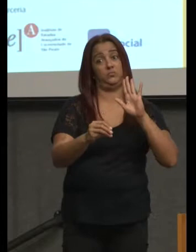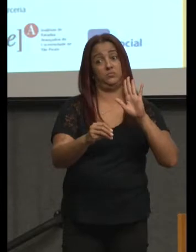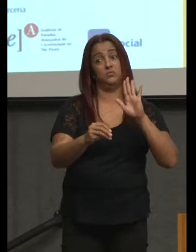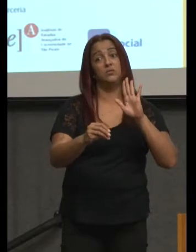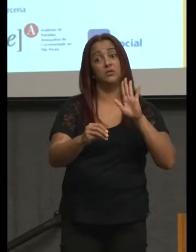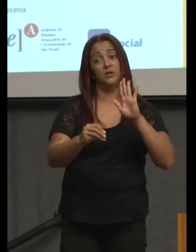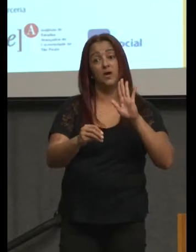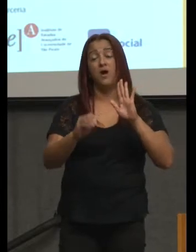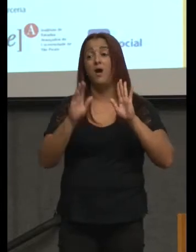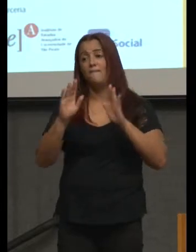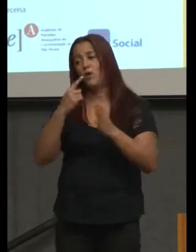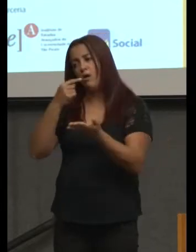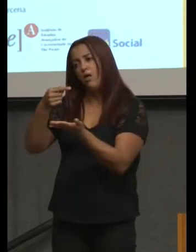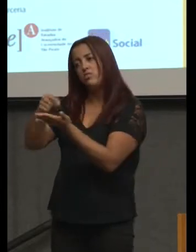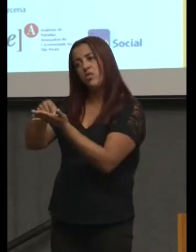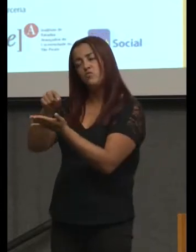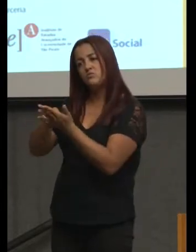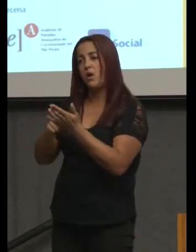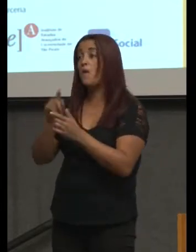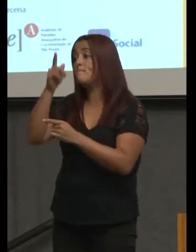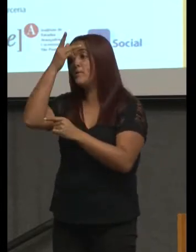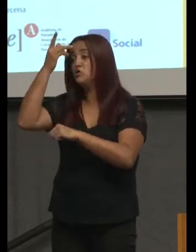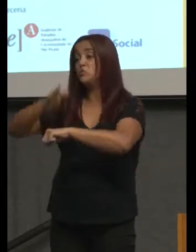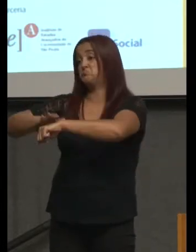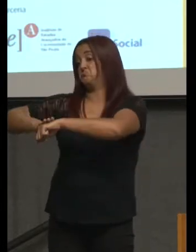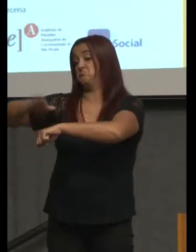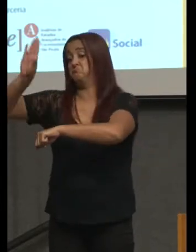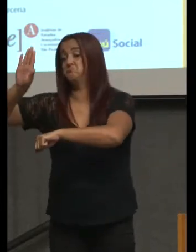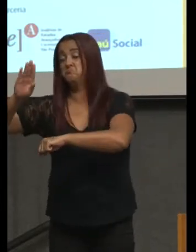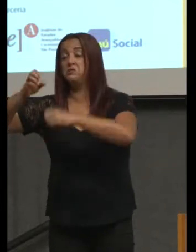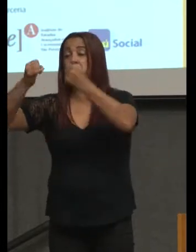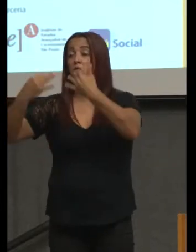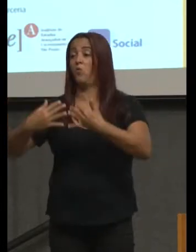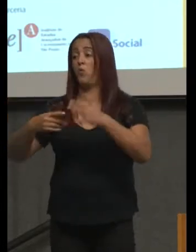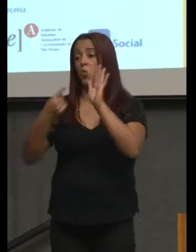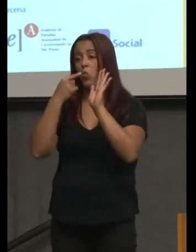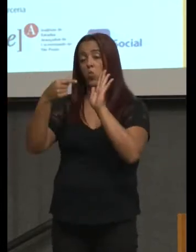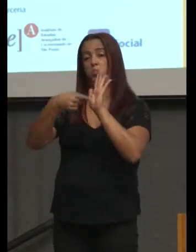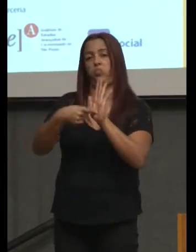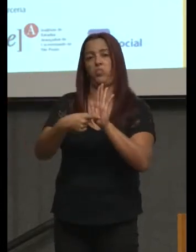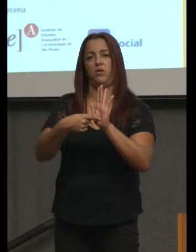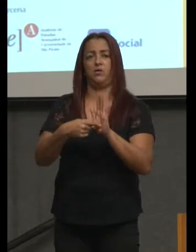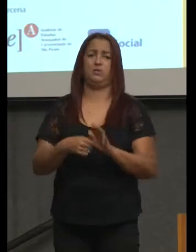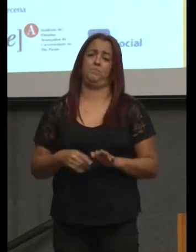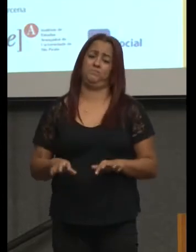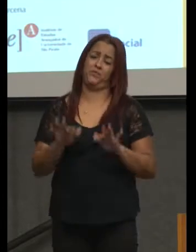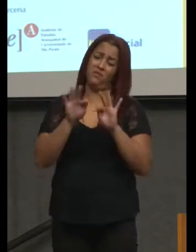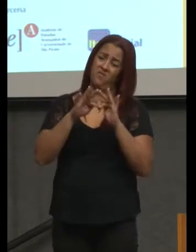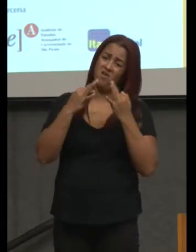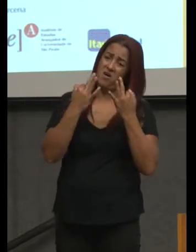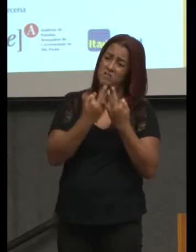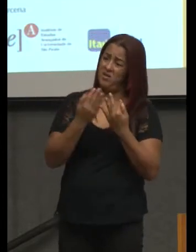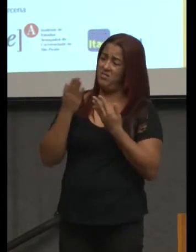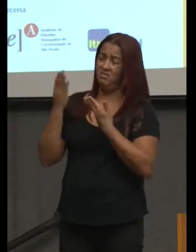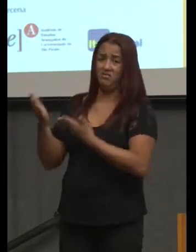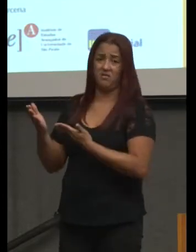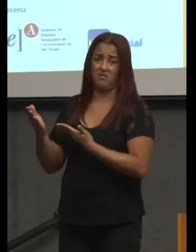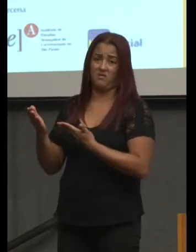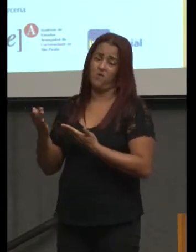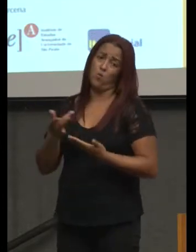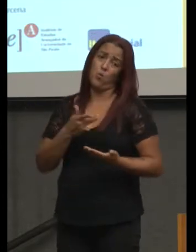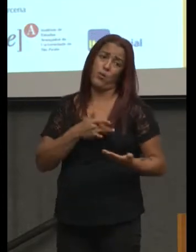Porque ele foi denunciado, sei lá o quê. A família dele, por conta, coitadinho, está foragido, foi empregado,